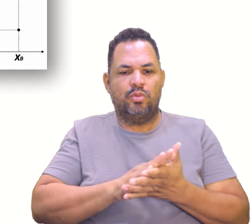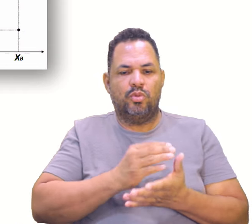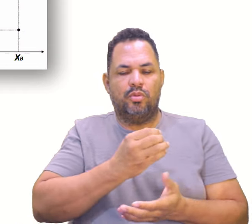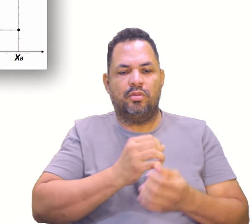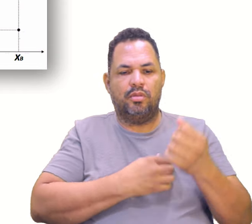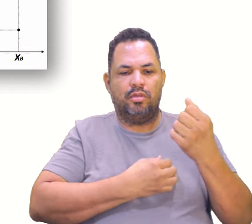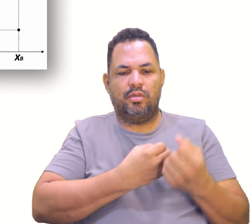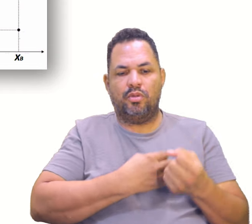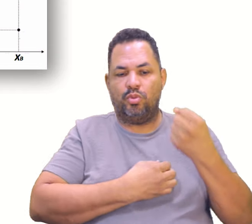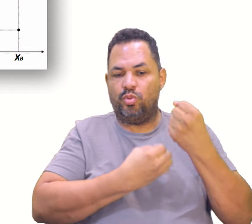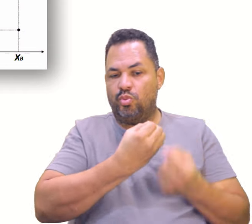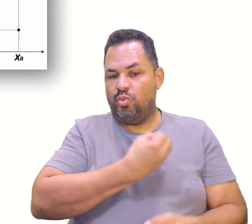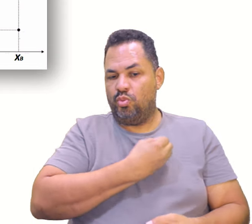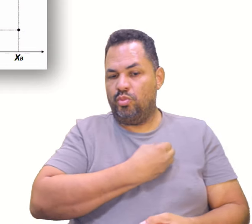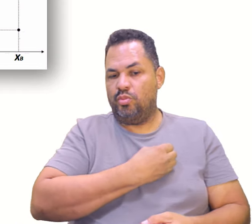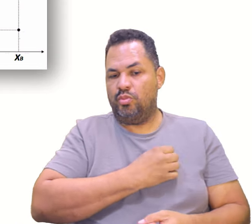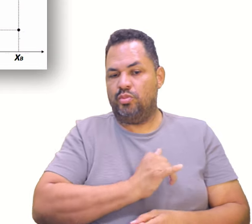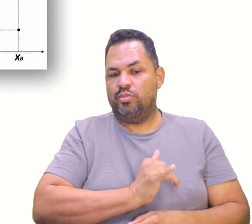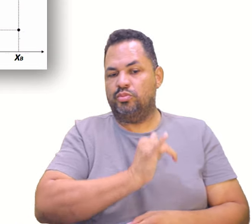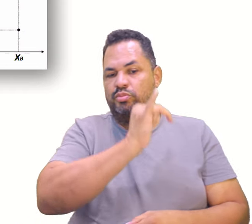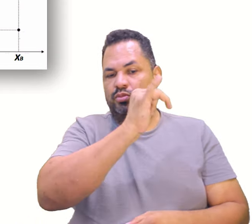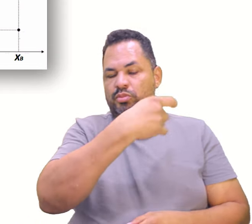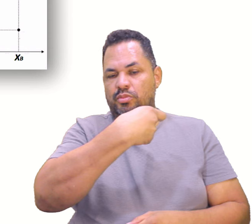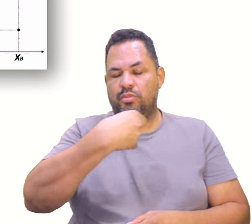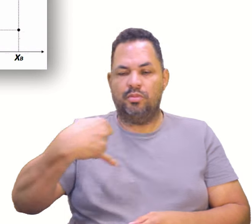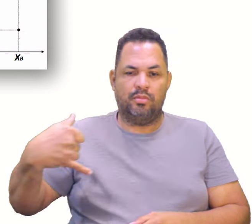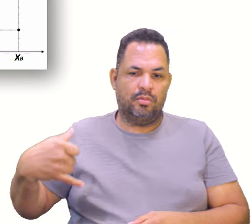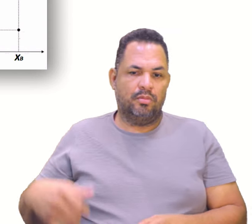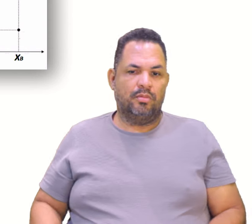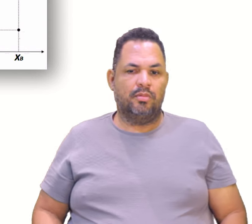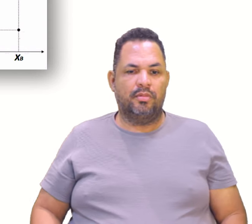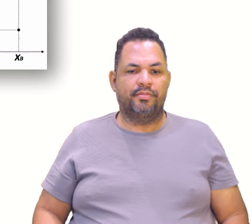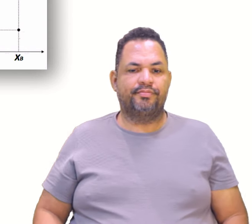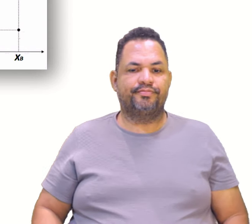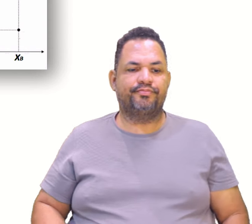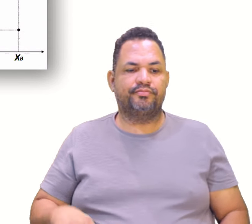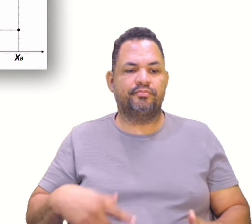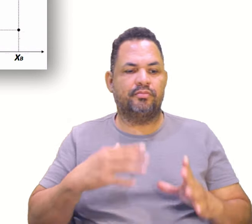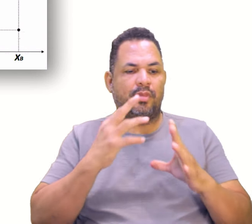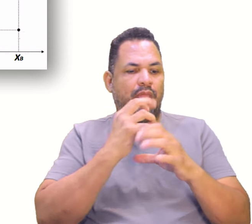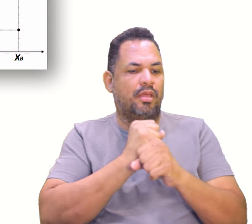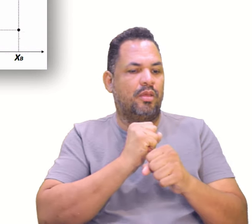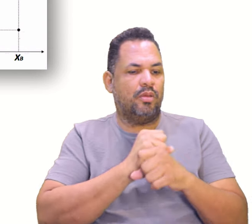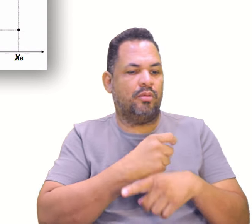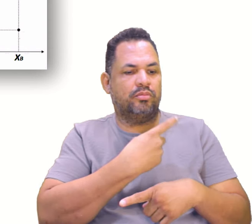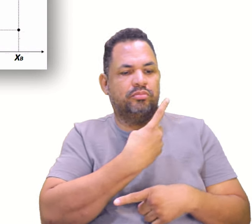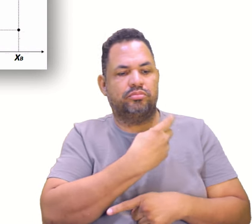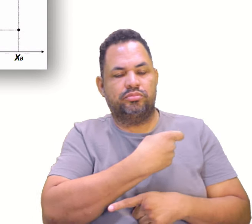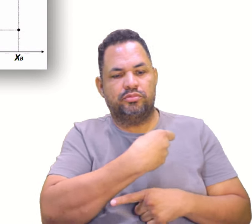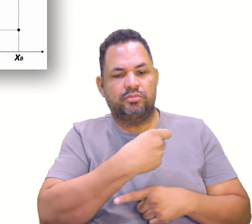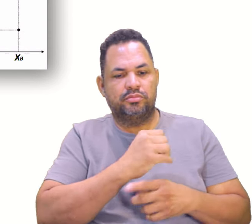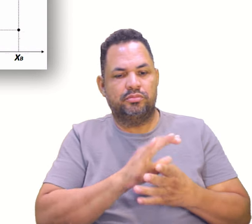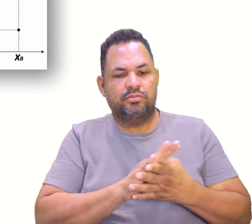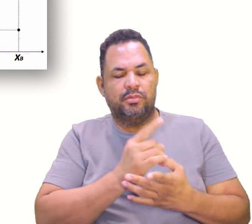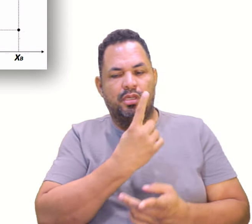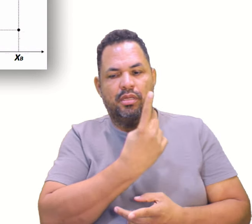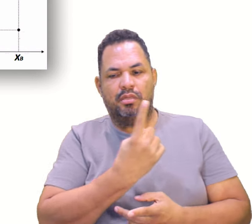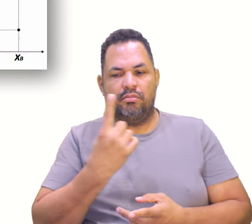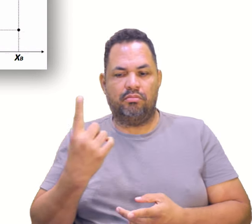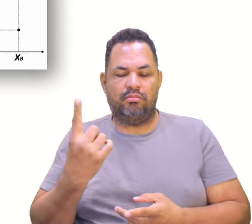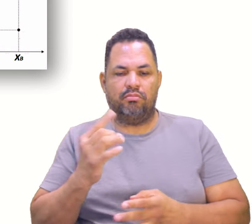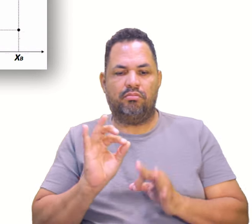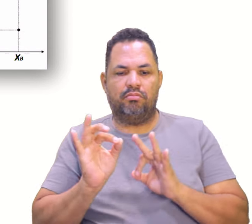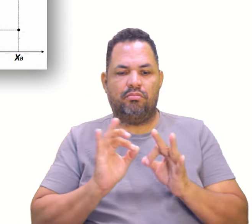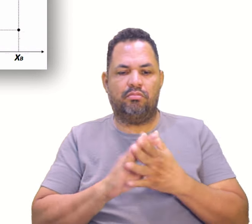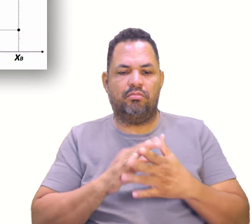os valores de X e os valores de Y. Então, a gente soma o X de um ponto com o X do outro e divide por dois. Isso. Soma o Y de um ponto com o